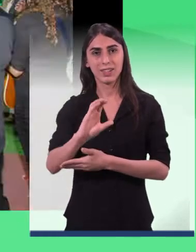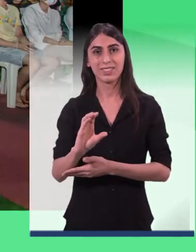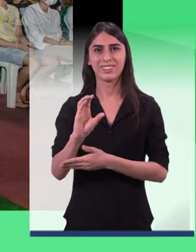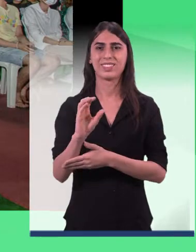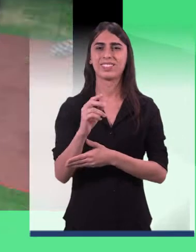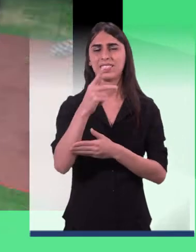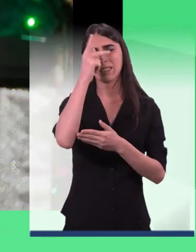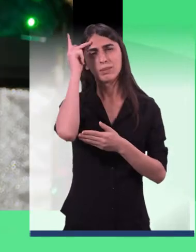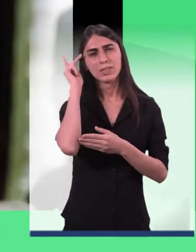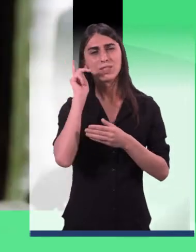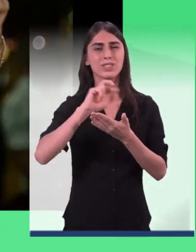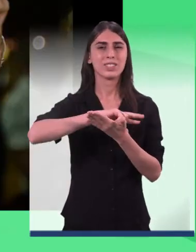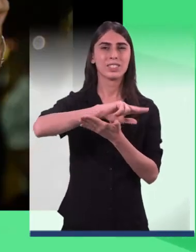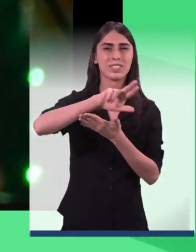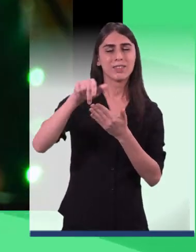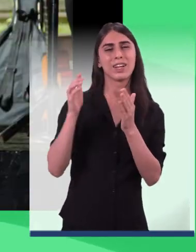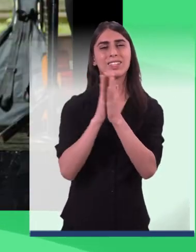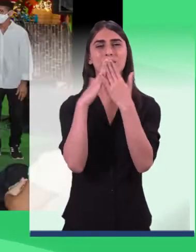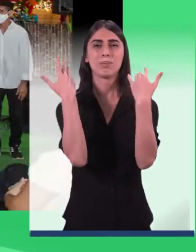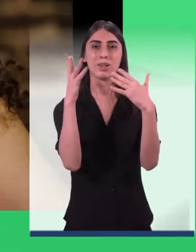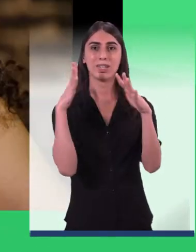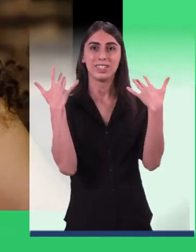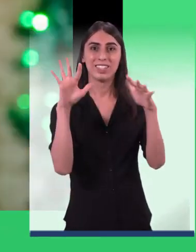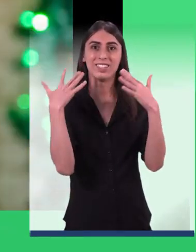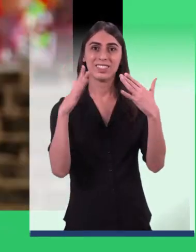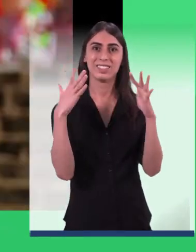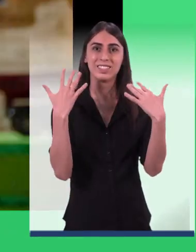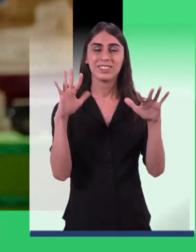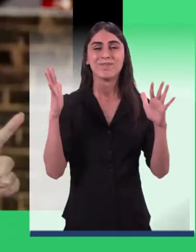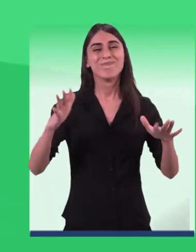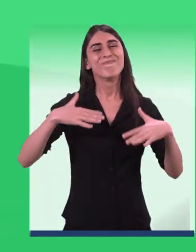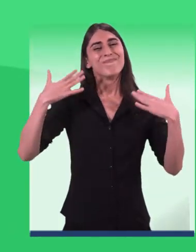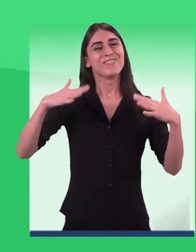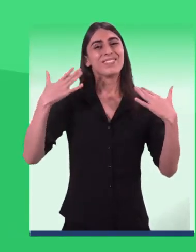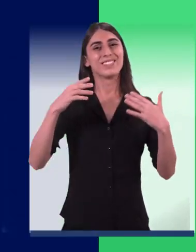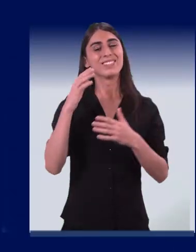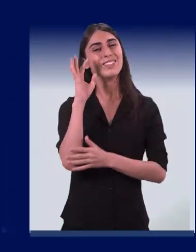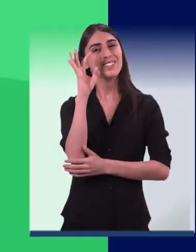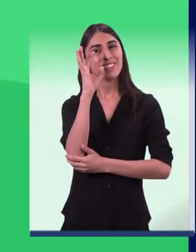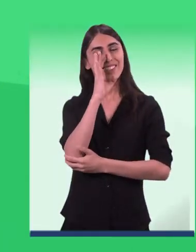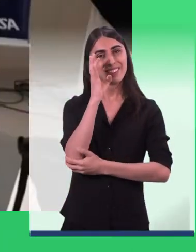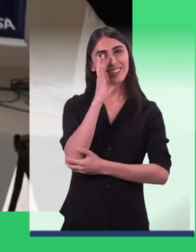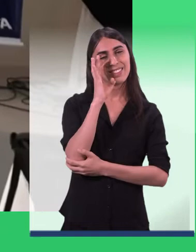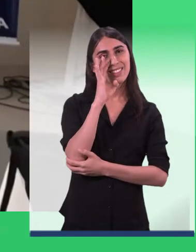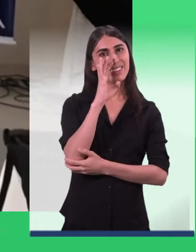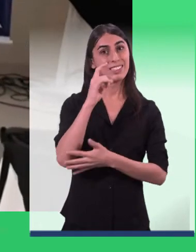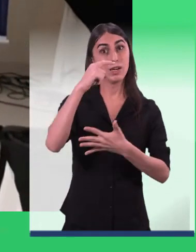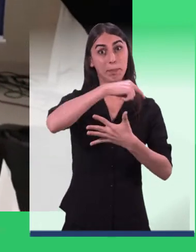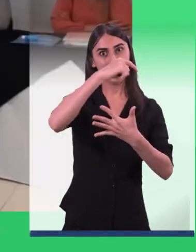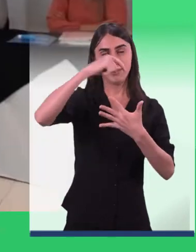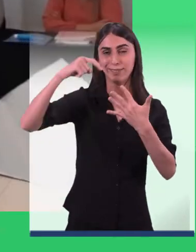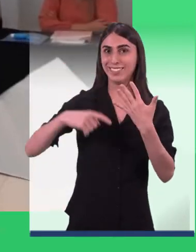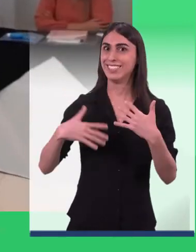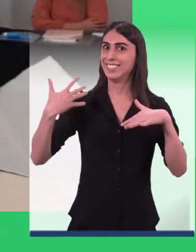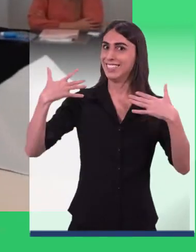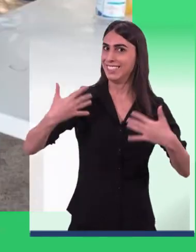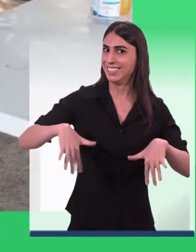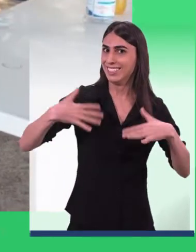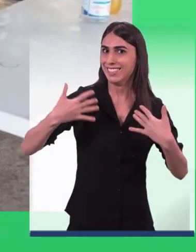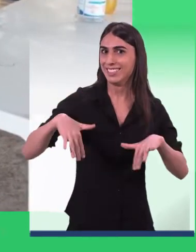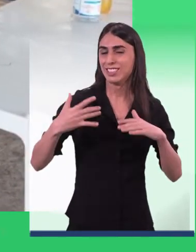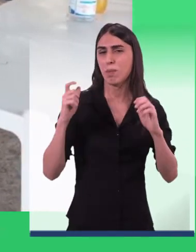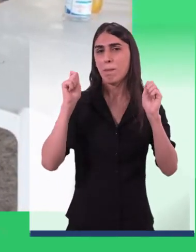A plateia ficou repleta de pessoas que aplaudiram com entusiasmo o espetáculo. Ufa, quantas ações, hein?